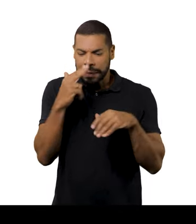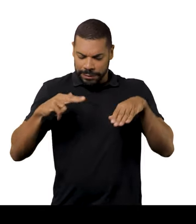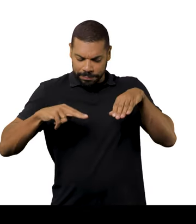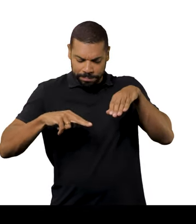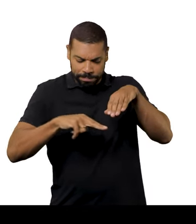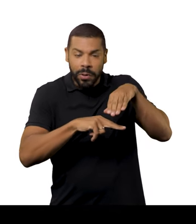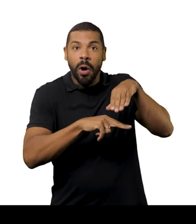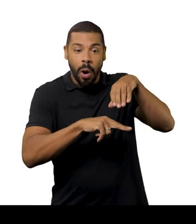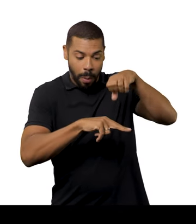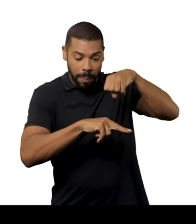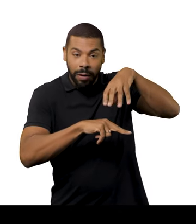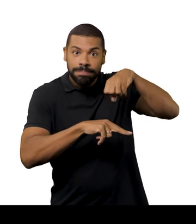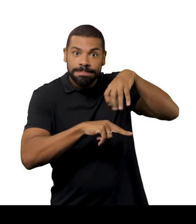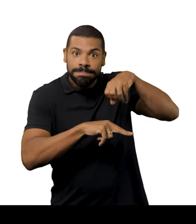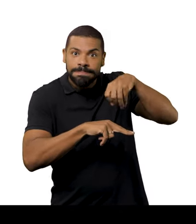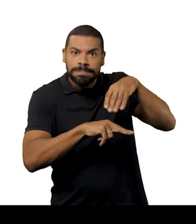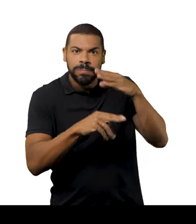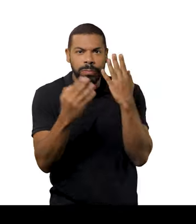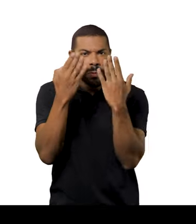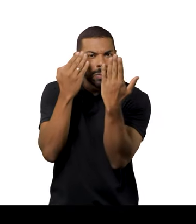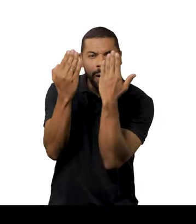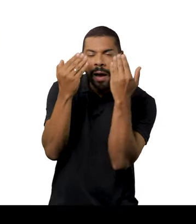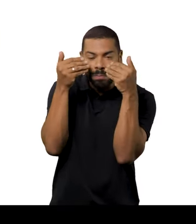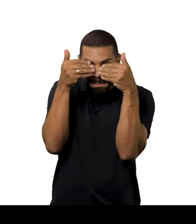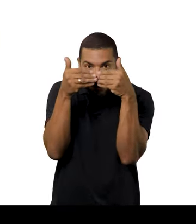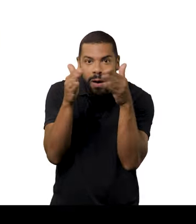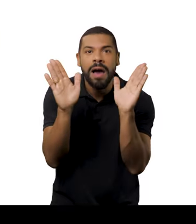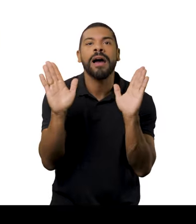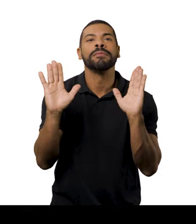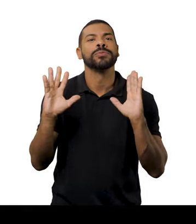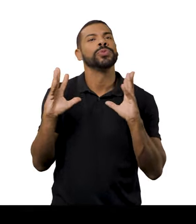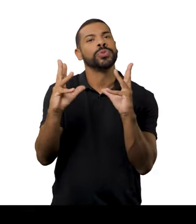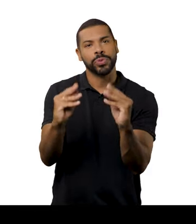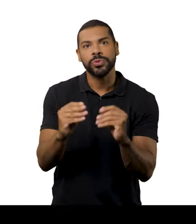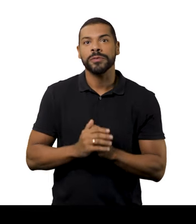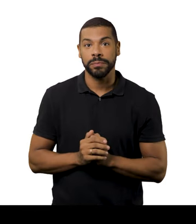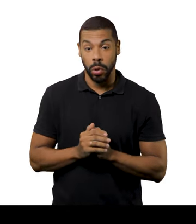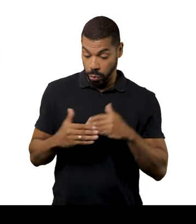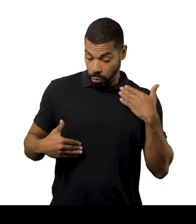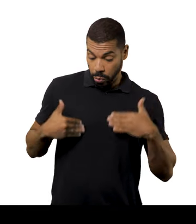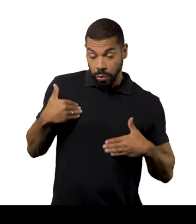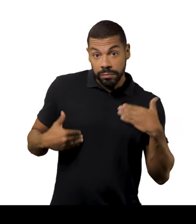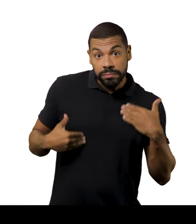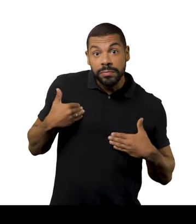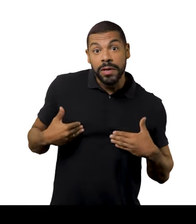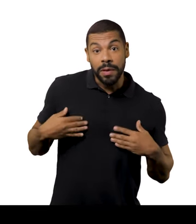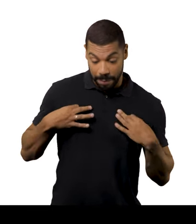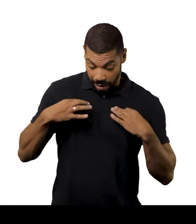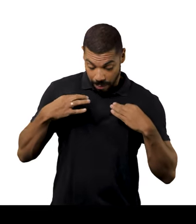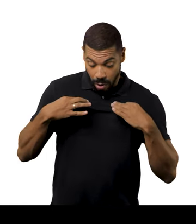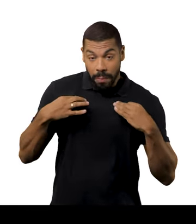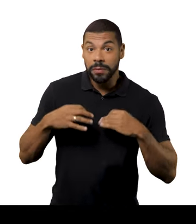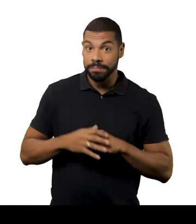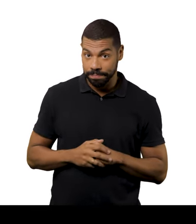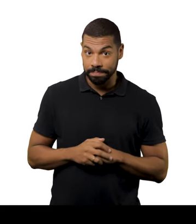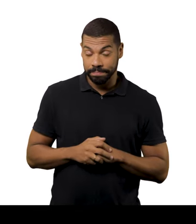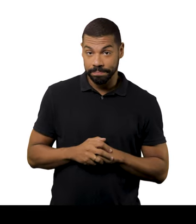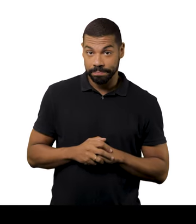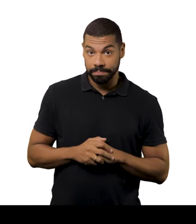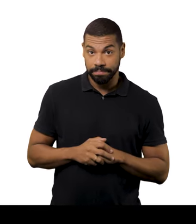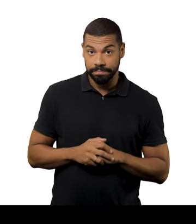radiografia da roupa, que não esconde nada, sentido de, não estou dizendo do corpo, mas em relação à própria roupa.